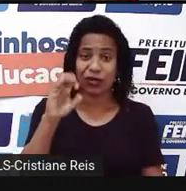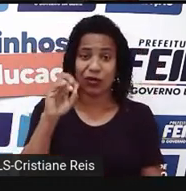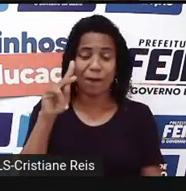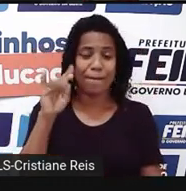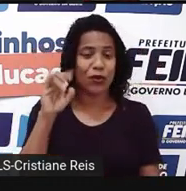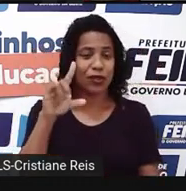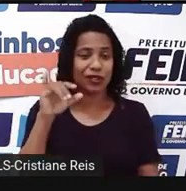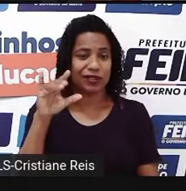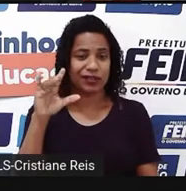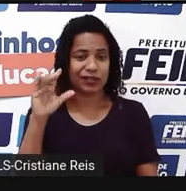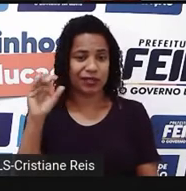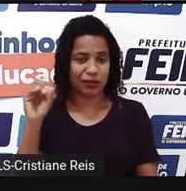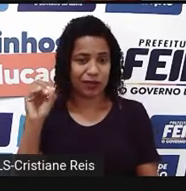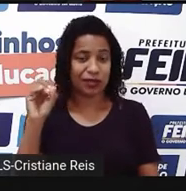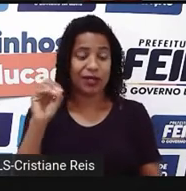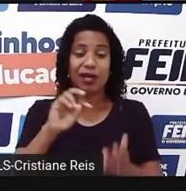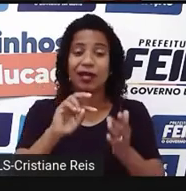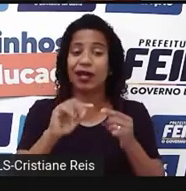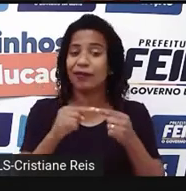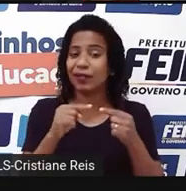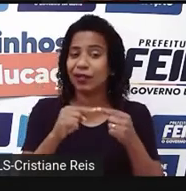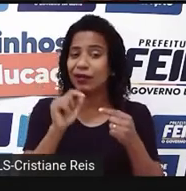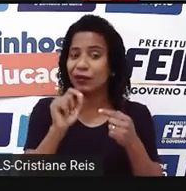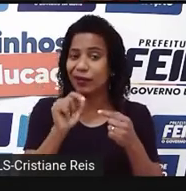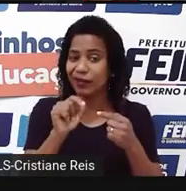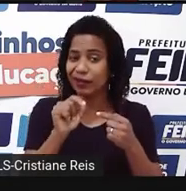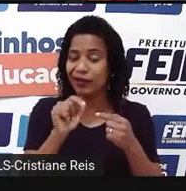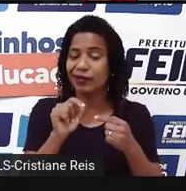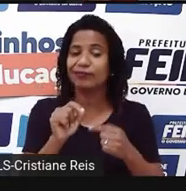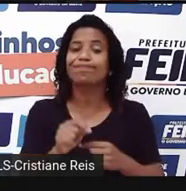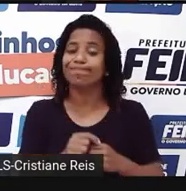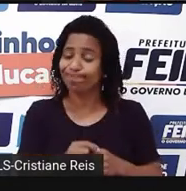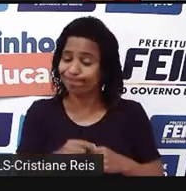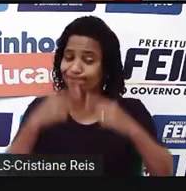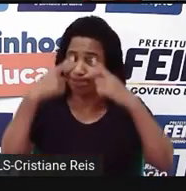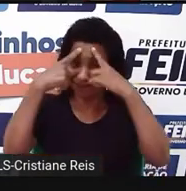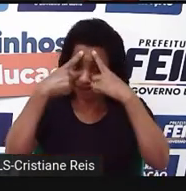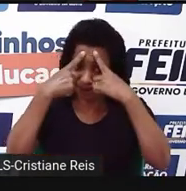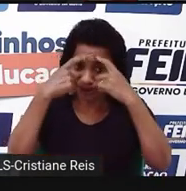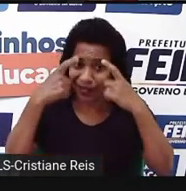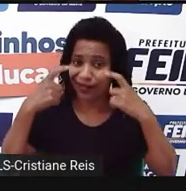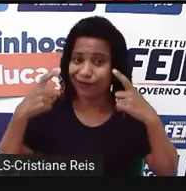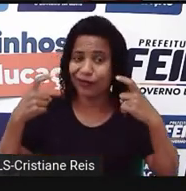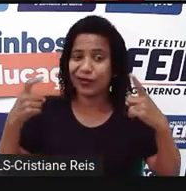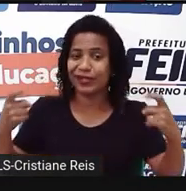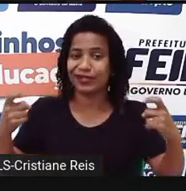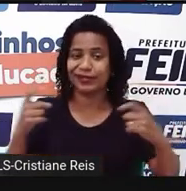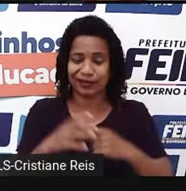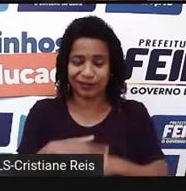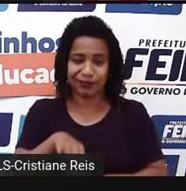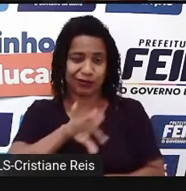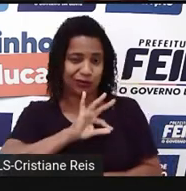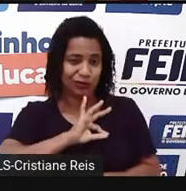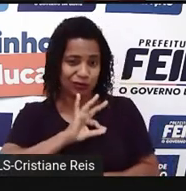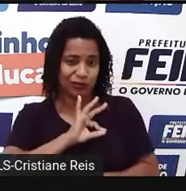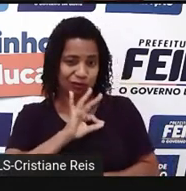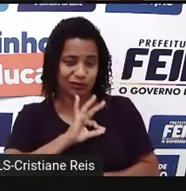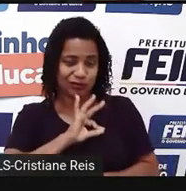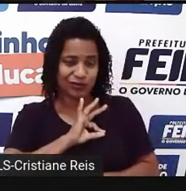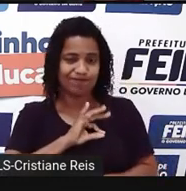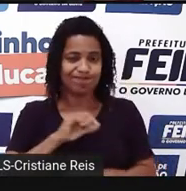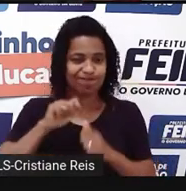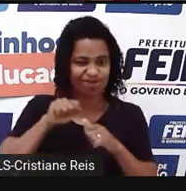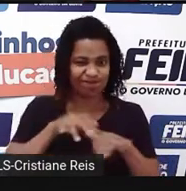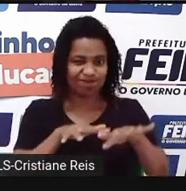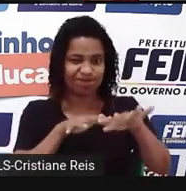morte está associada à violência, que é exercida por uma polícia militarizada que trava uma guerra constante